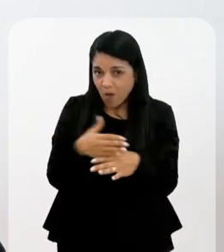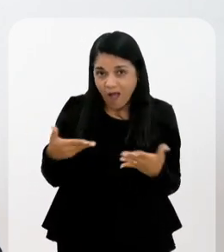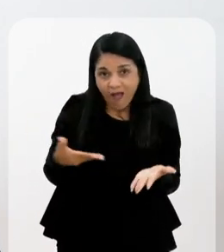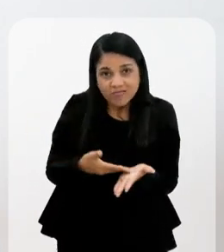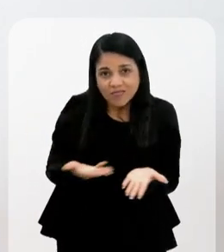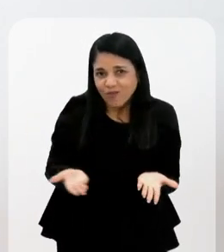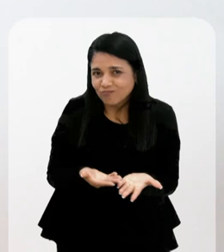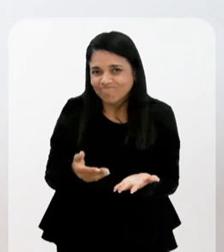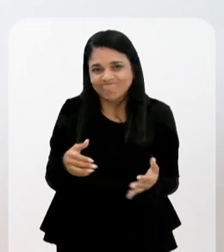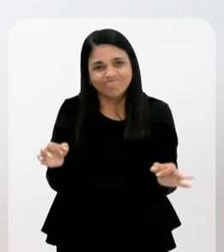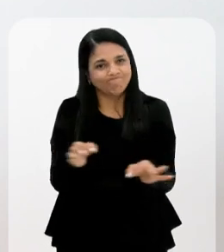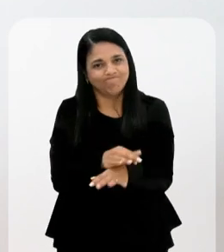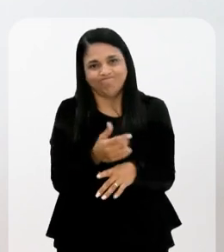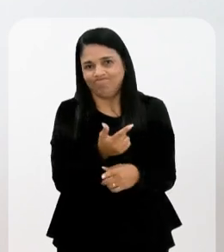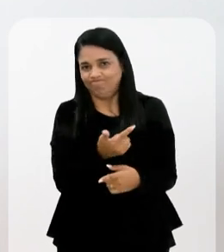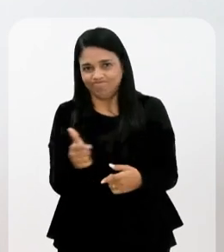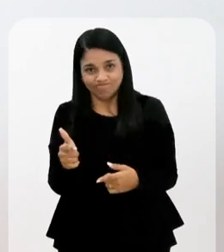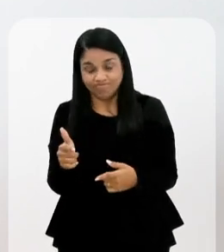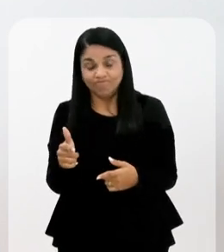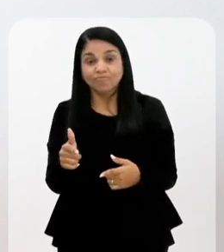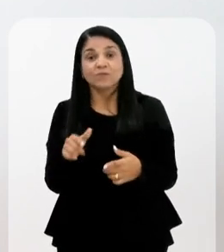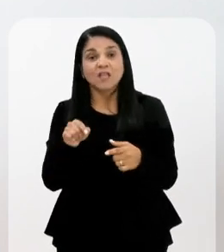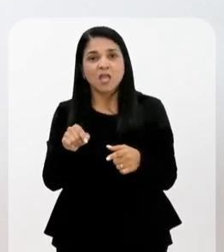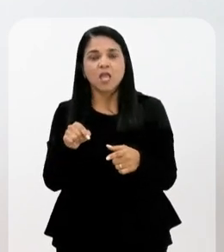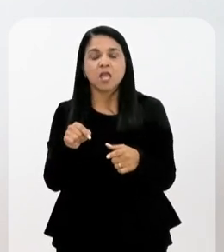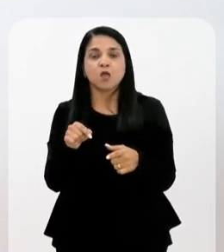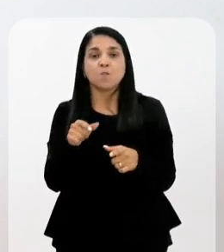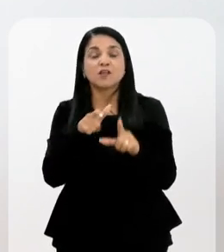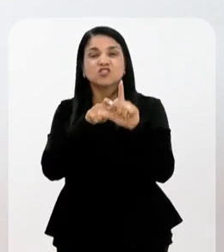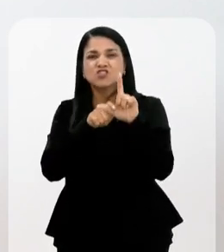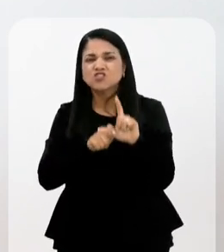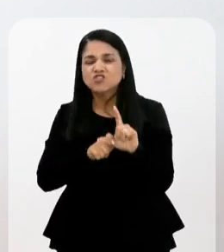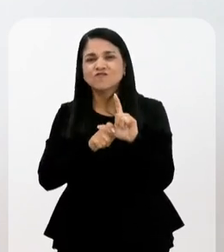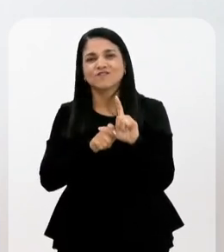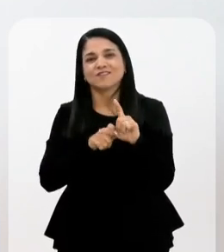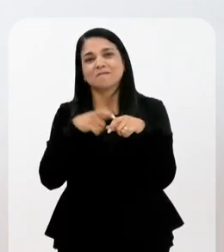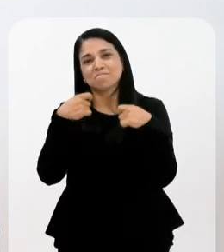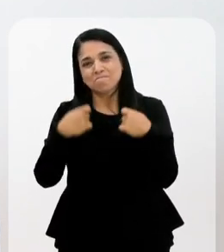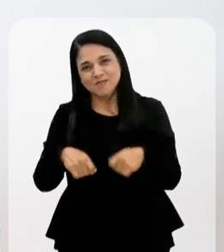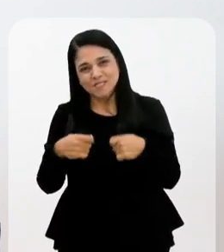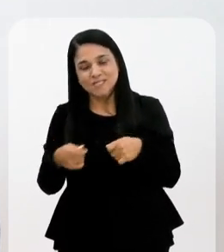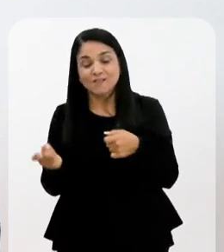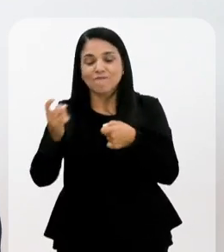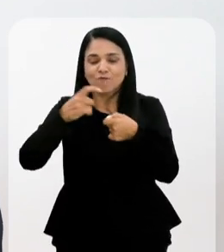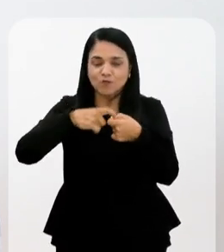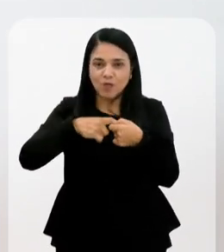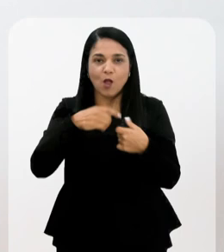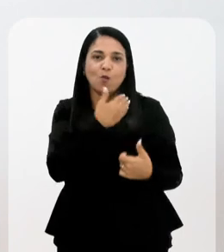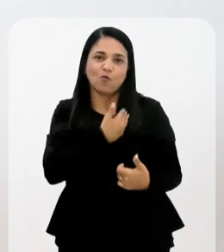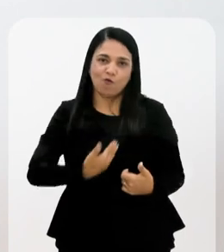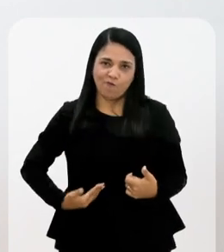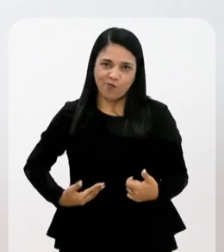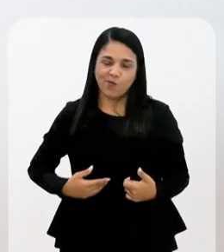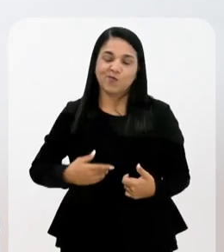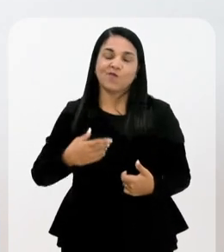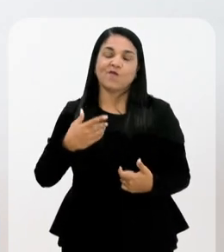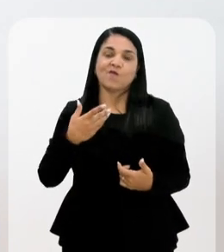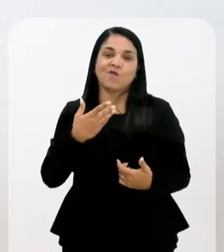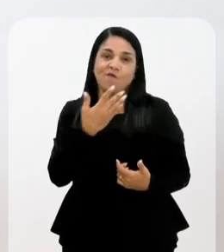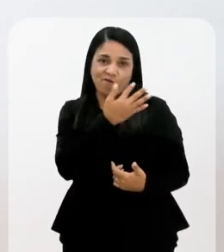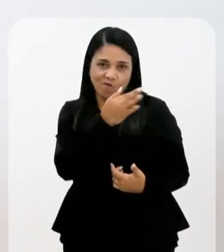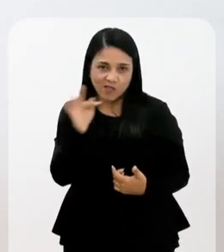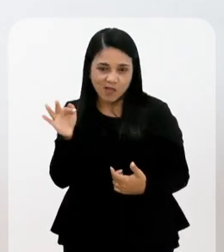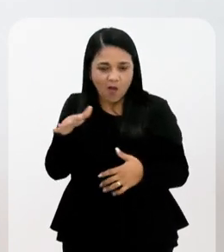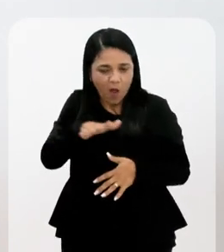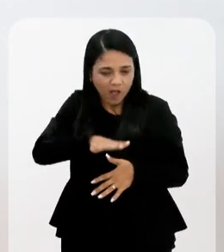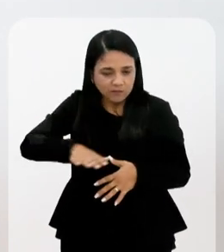até hoje. Então, a gente poder retomar isso, eu acho que é uma dívida que a gente tem, né? Como governo federal, com